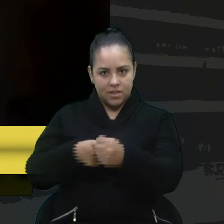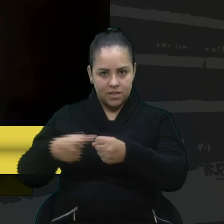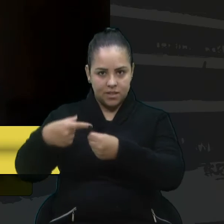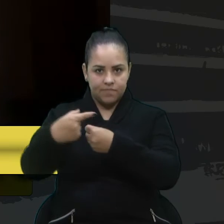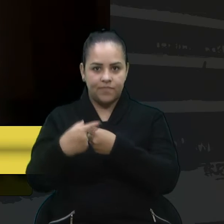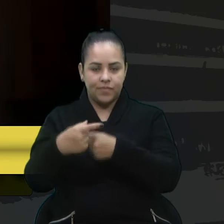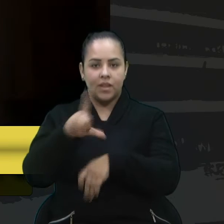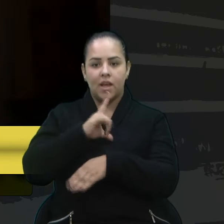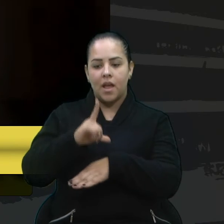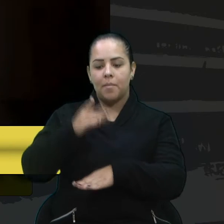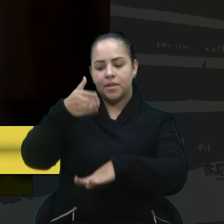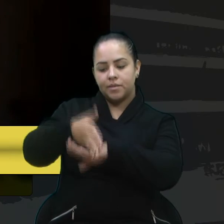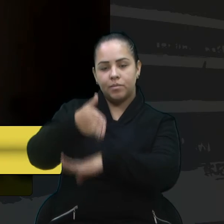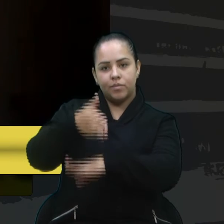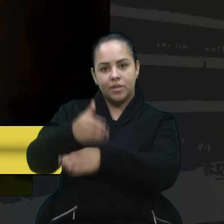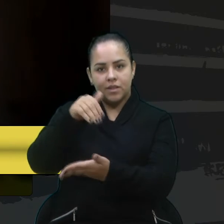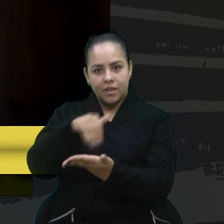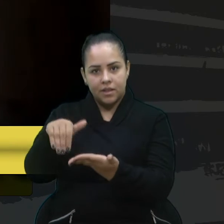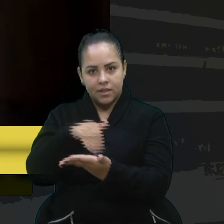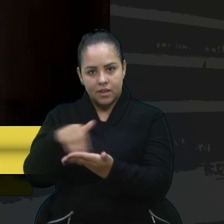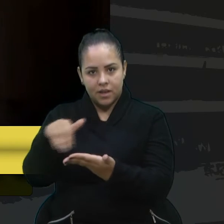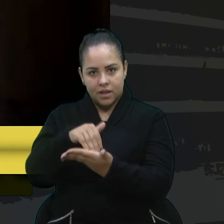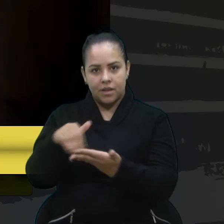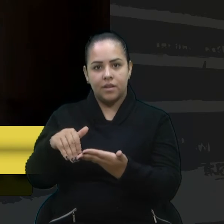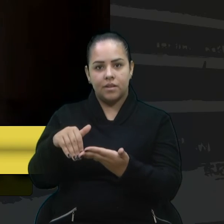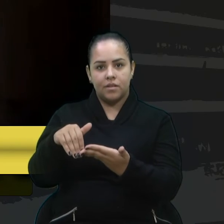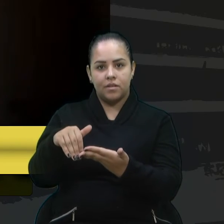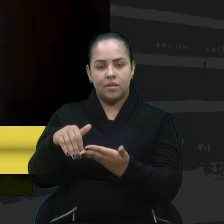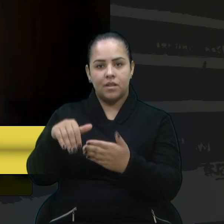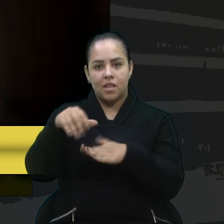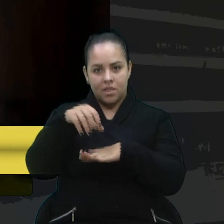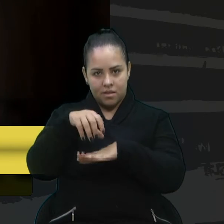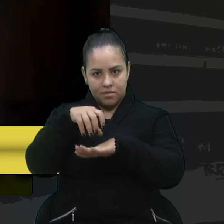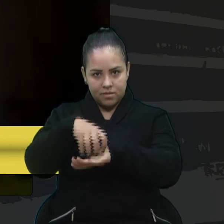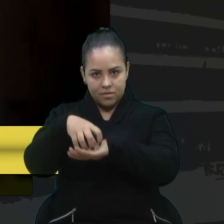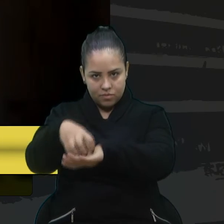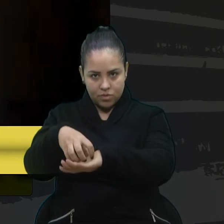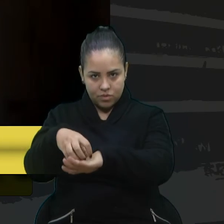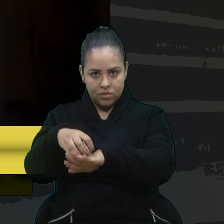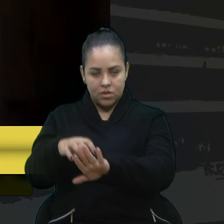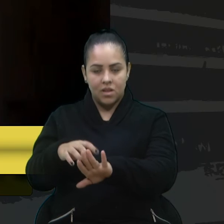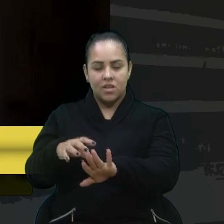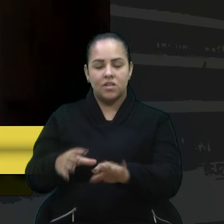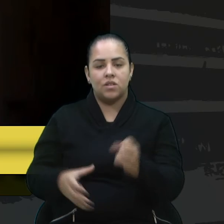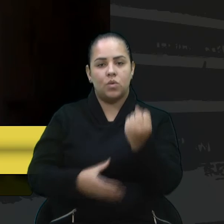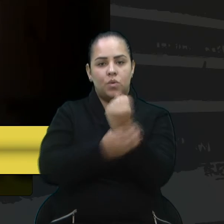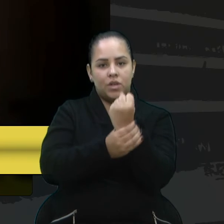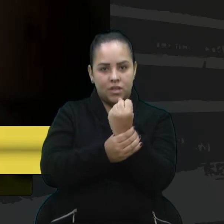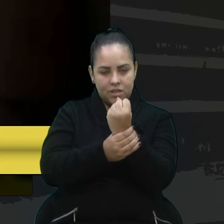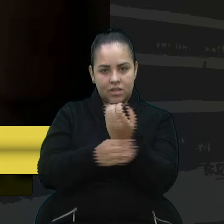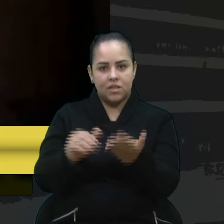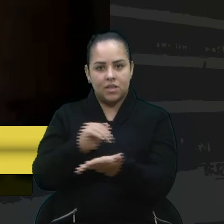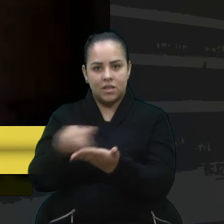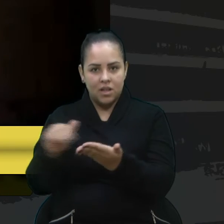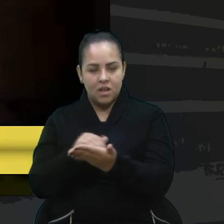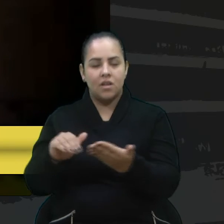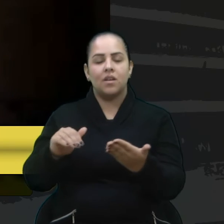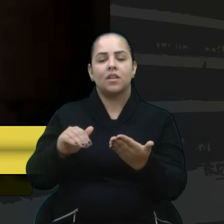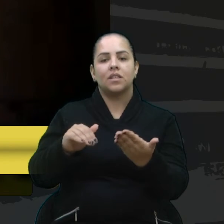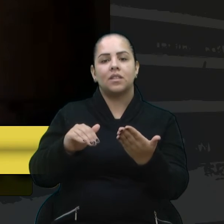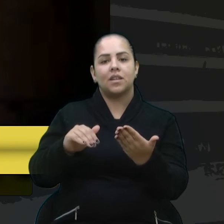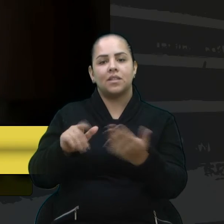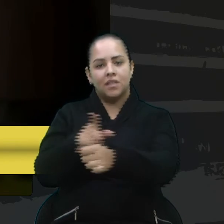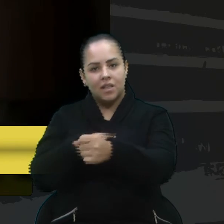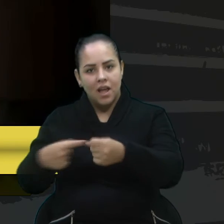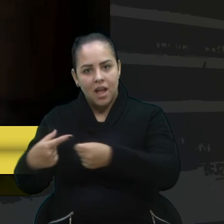presença do secretário de trânsito, do secretário de segurança, do secretário de urbanismo, do diretor